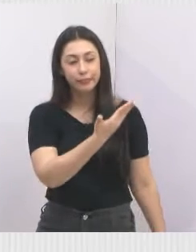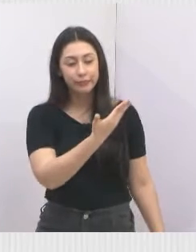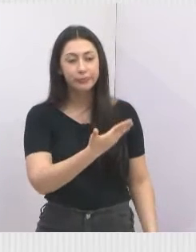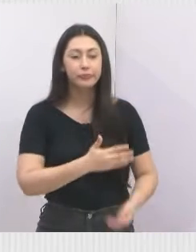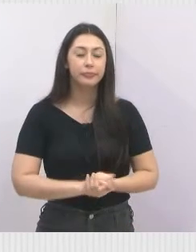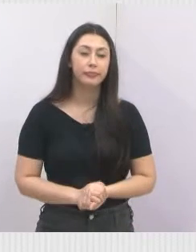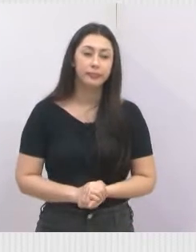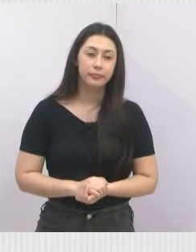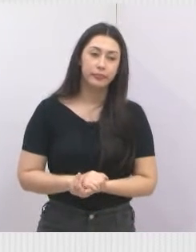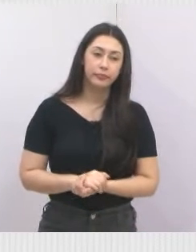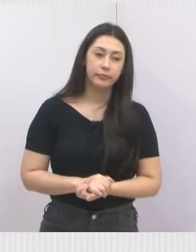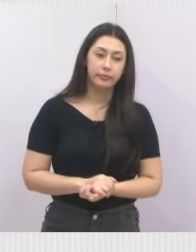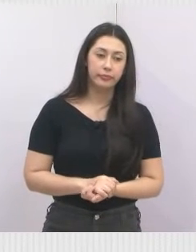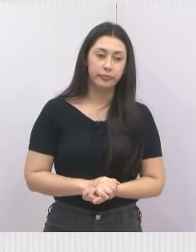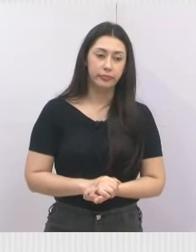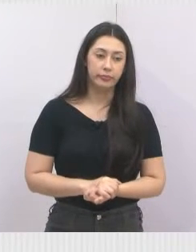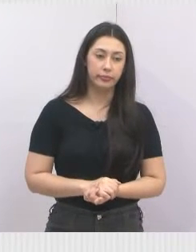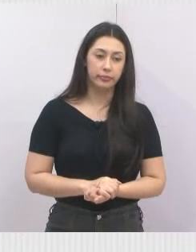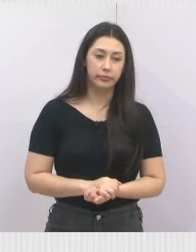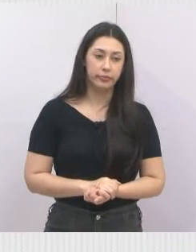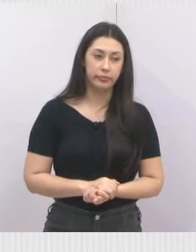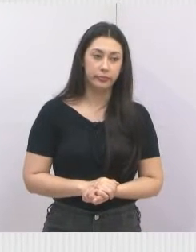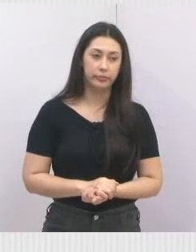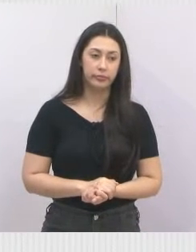Sinos. Próximo.